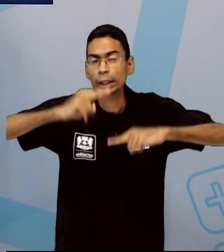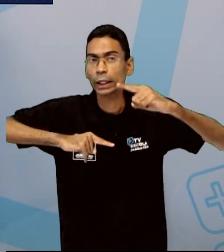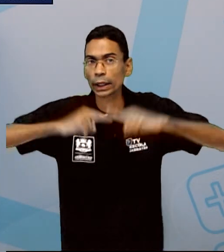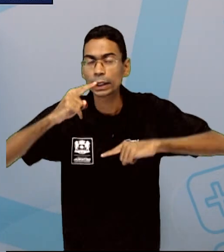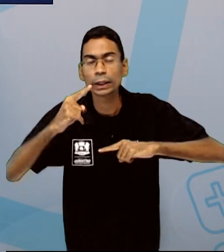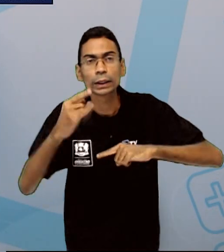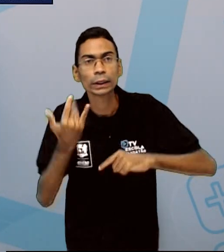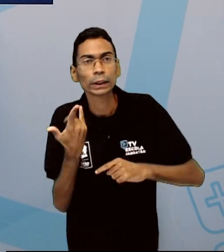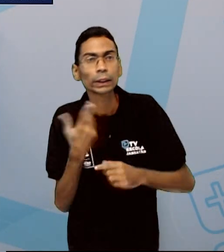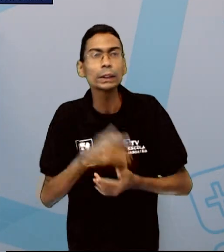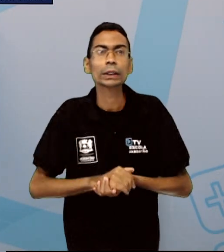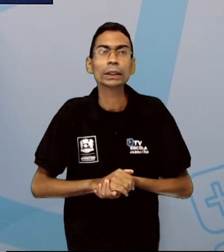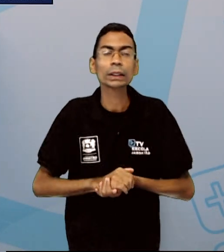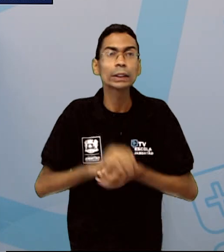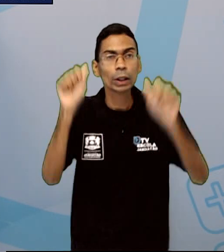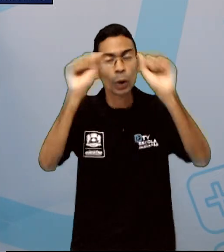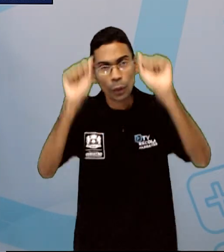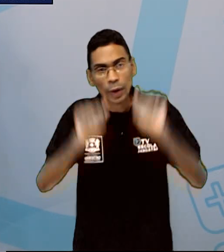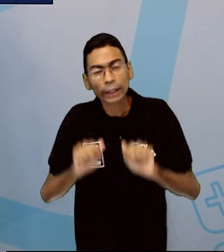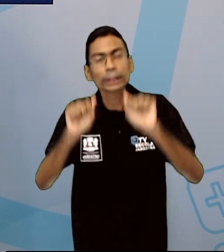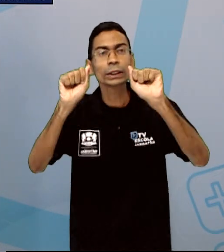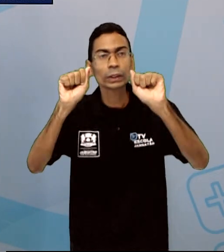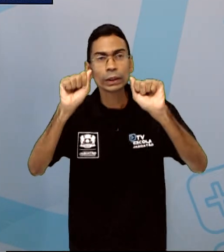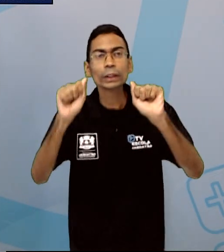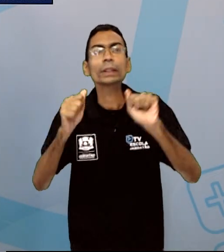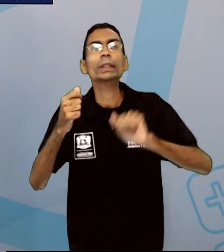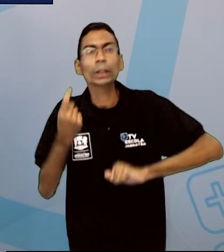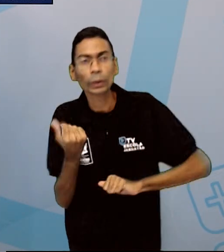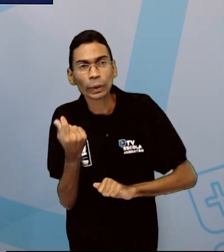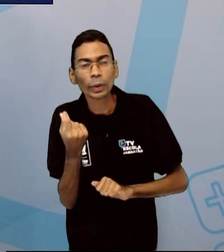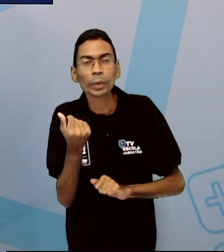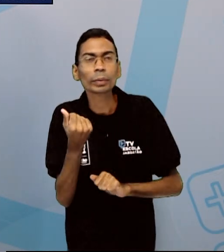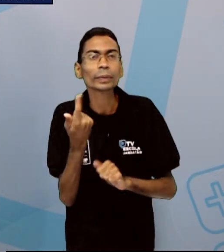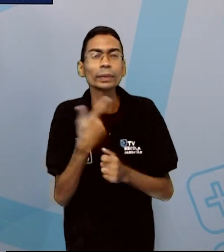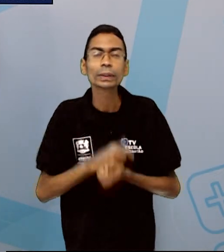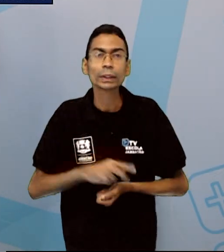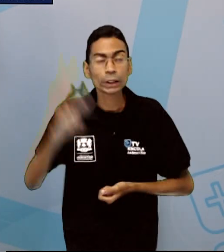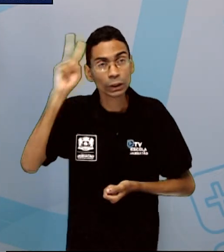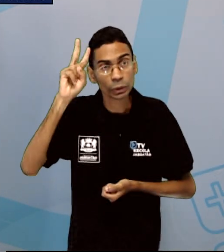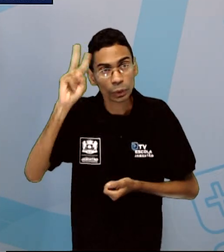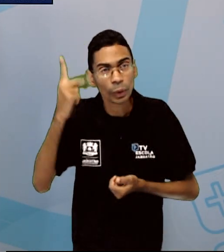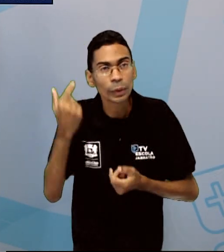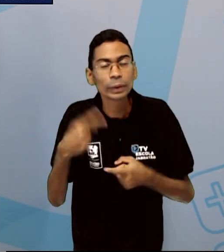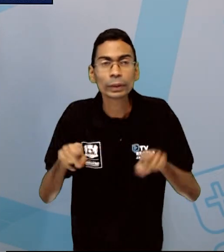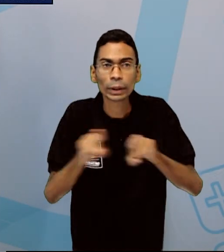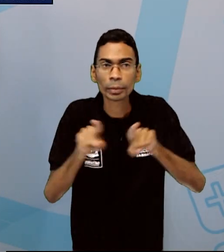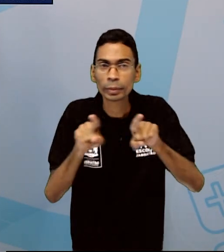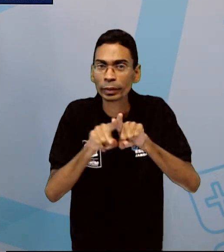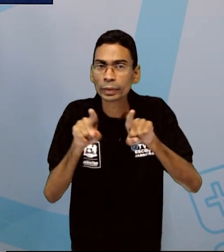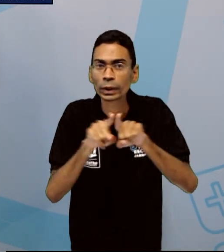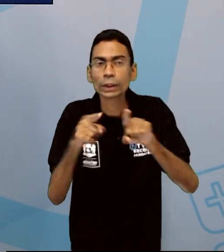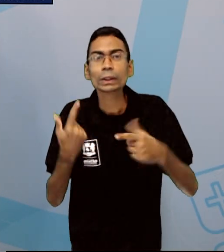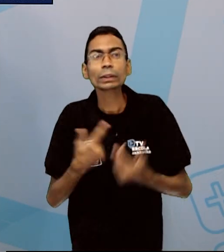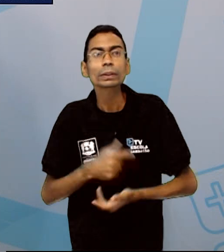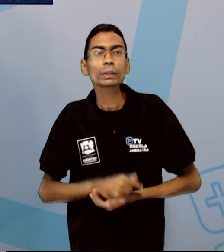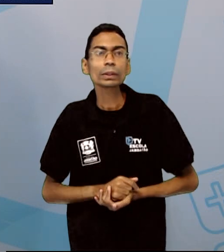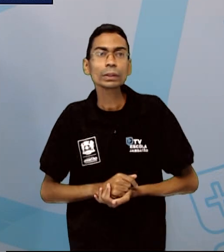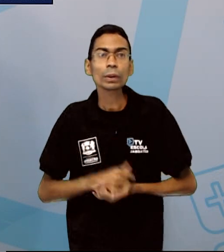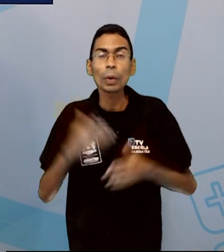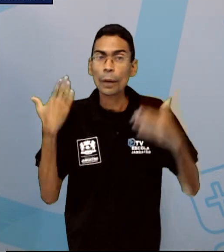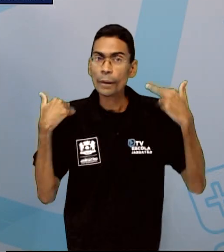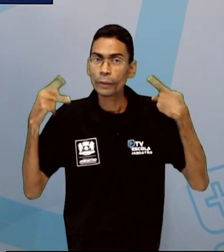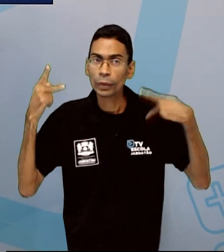artístico, econômico, estético, histórico ou turístico. Então, tudo que você